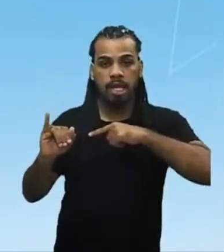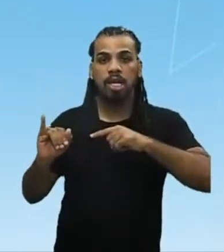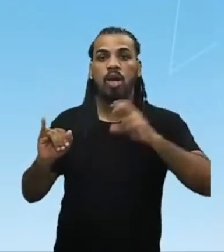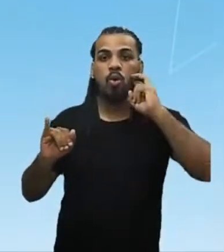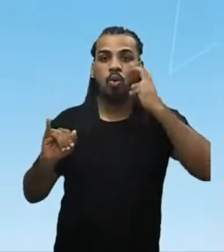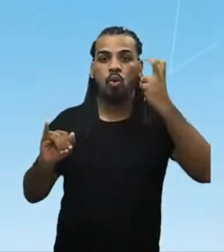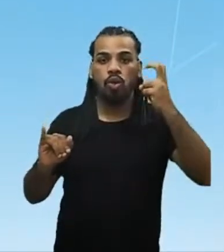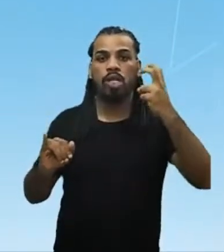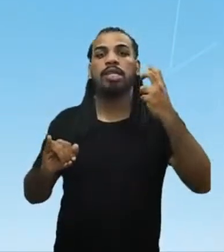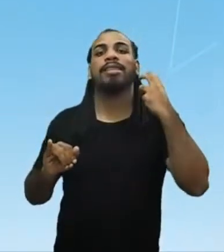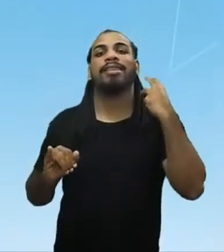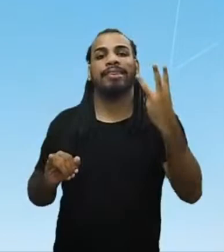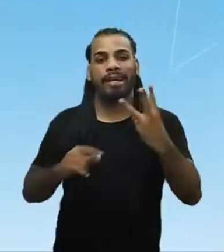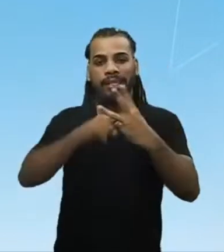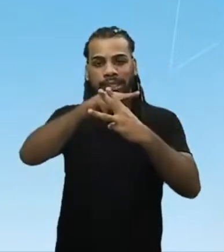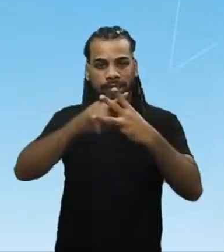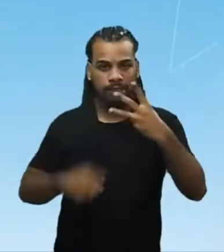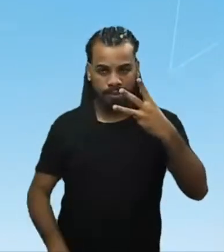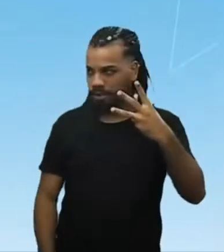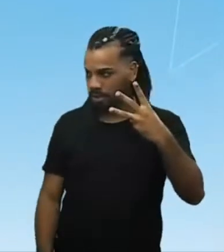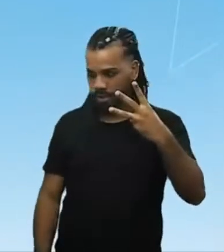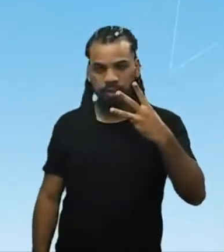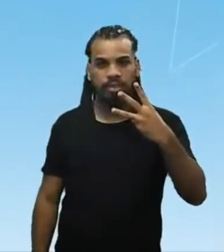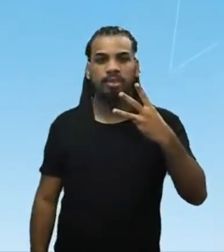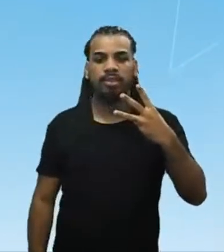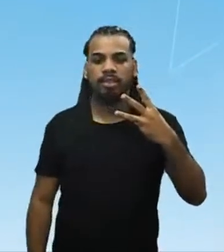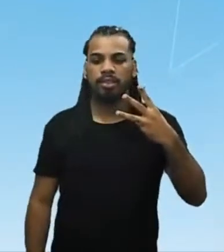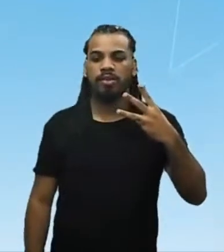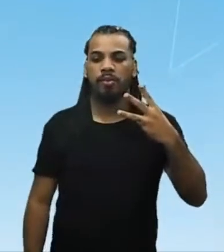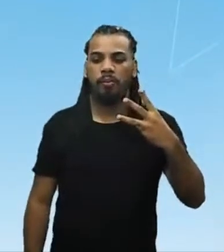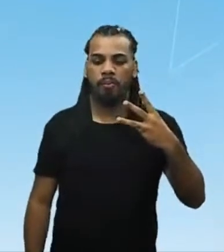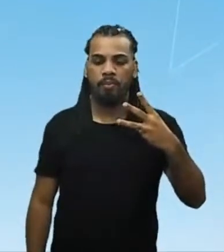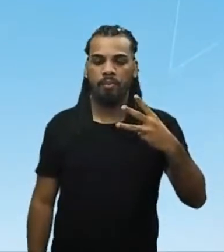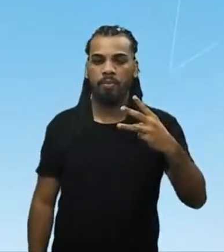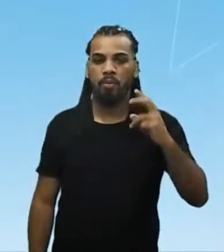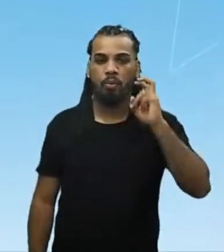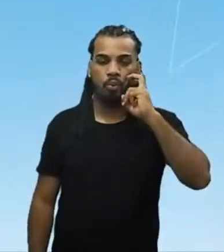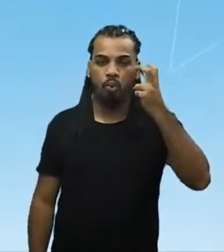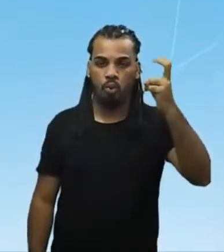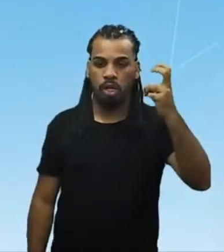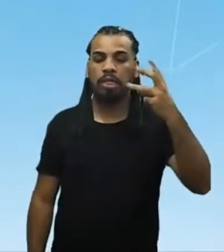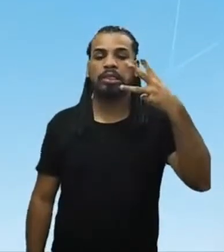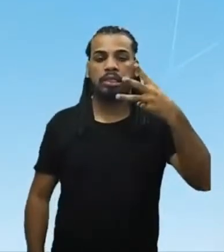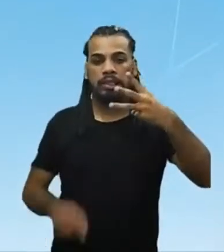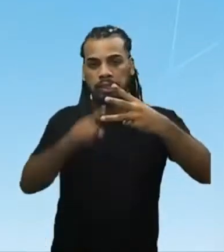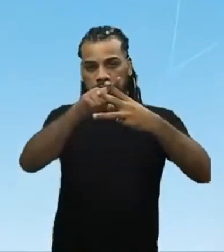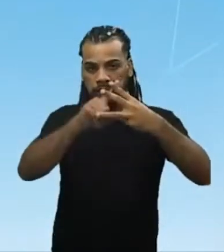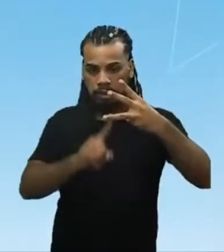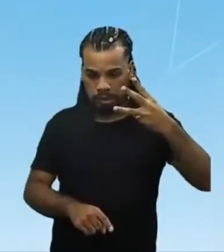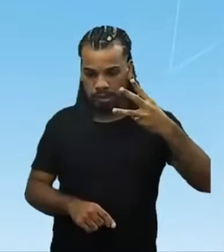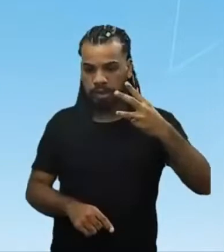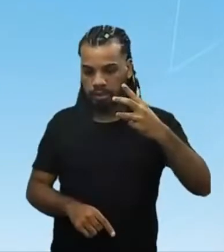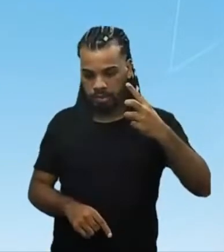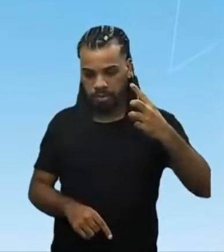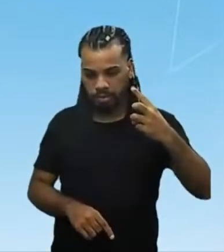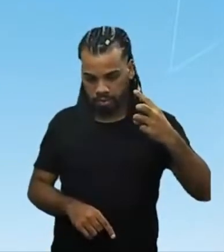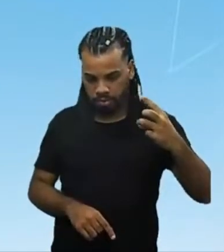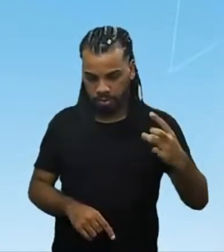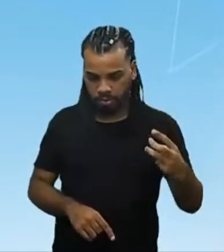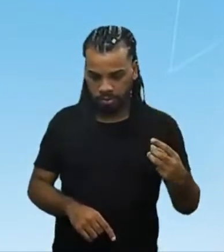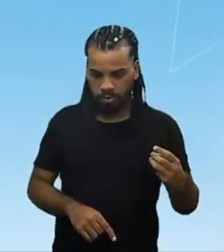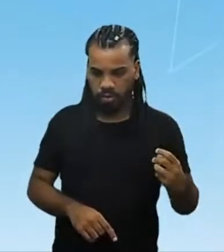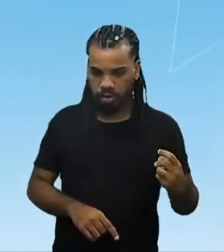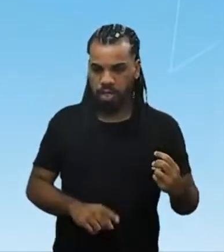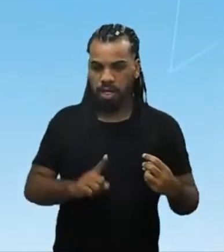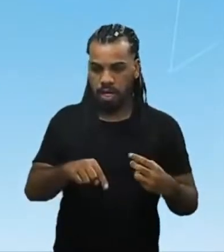de Altiplano Andino. Essas três culturas que mais tarde vão dar origem à civilização Inca era,